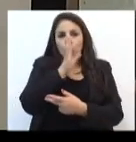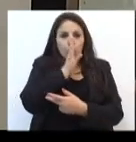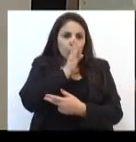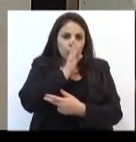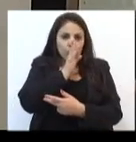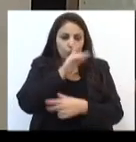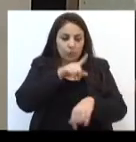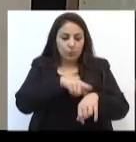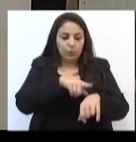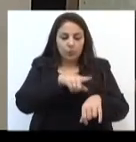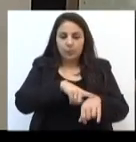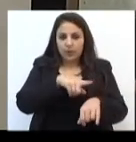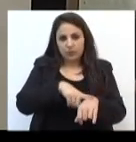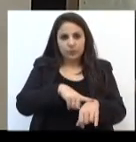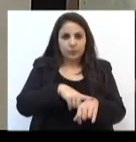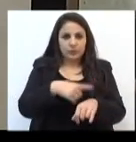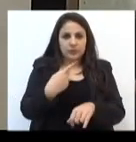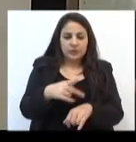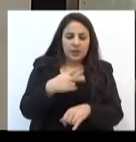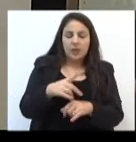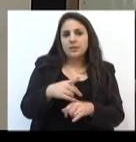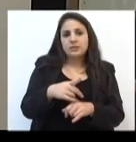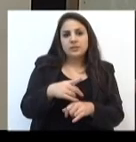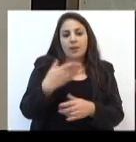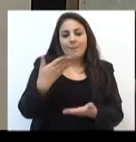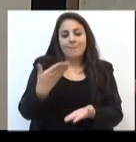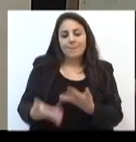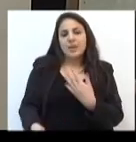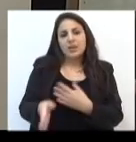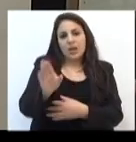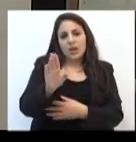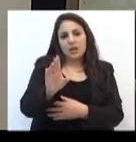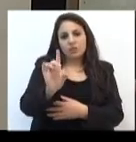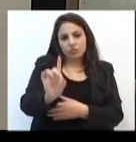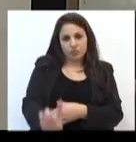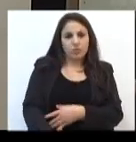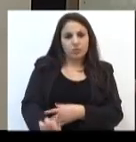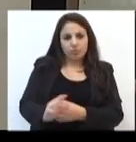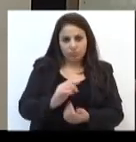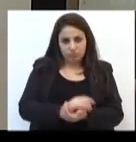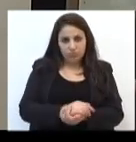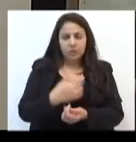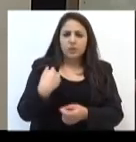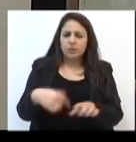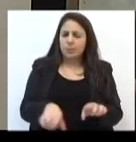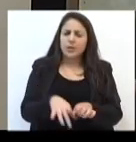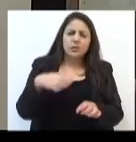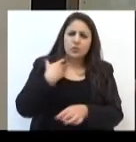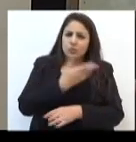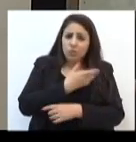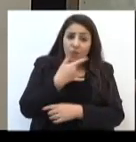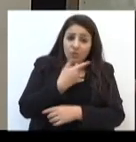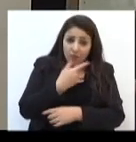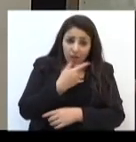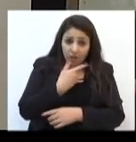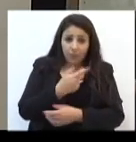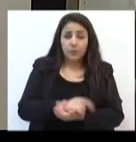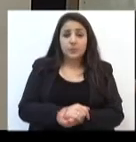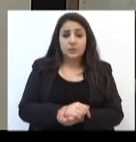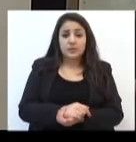em silêncio diante a essa violação de direito. Que, quando a gente fala